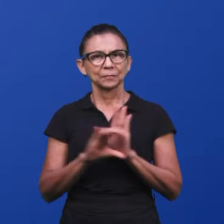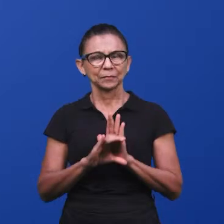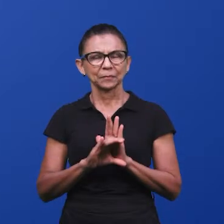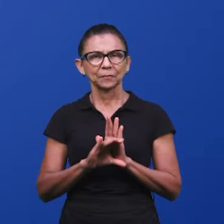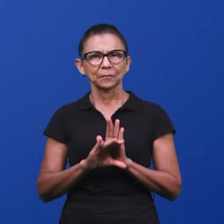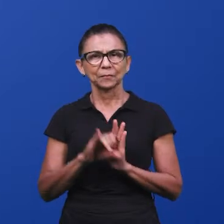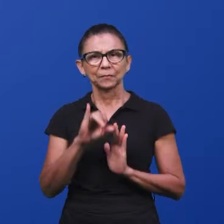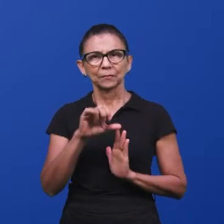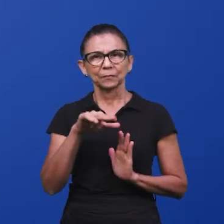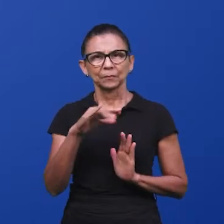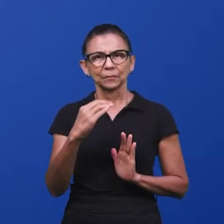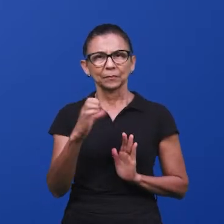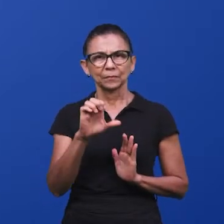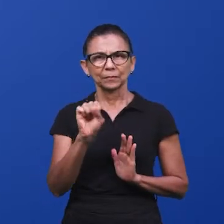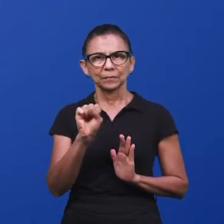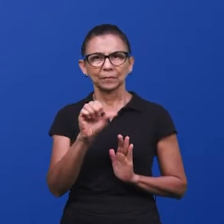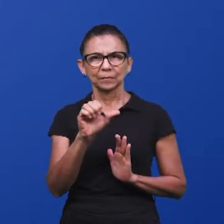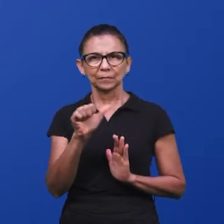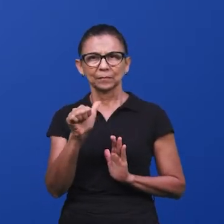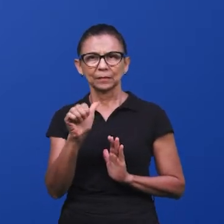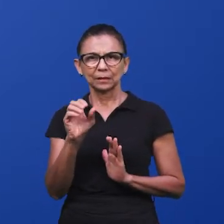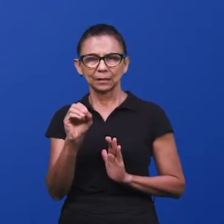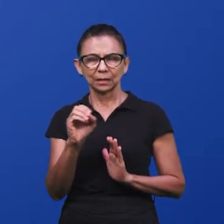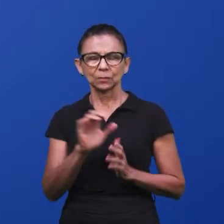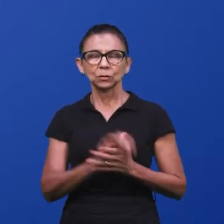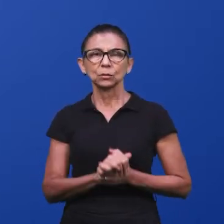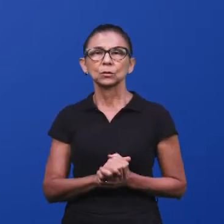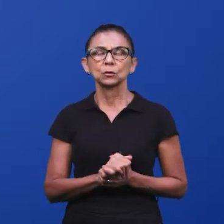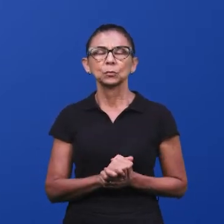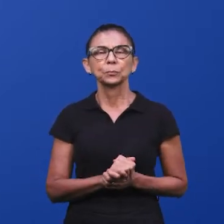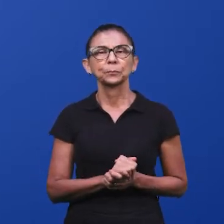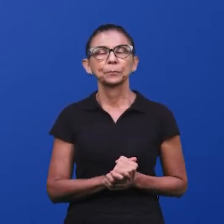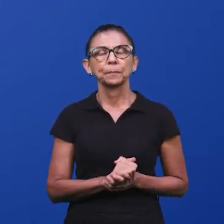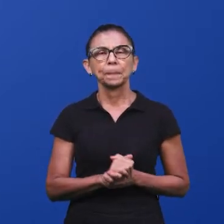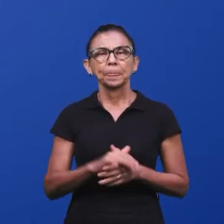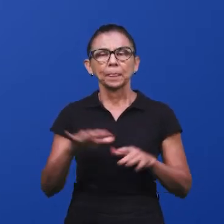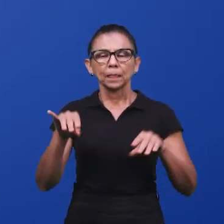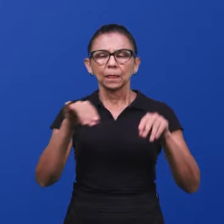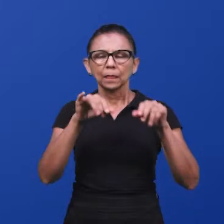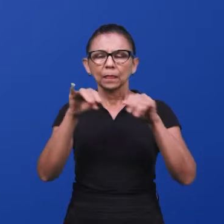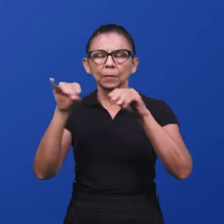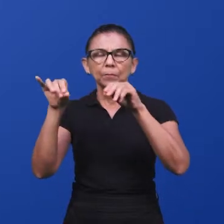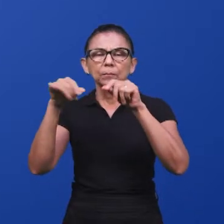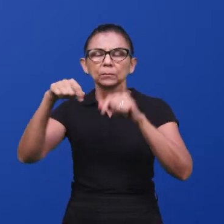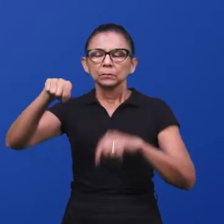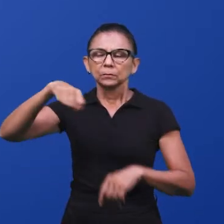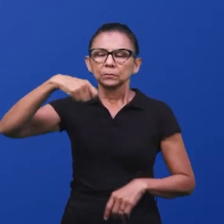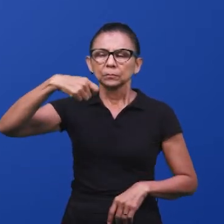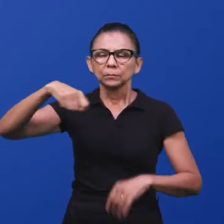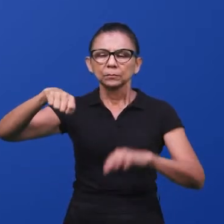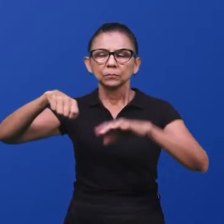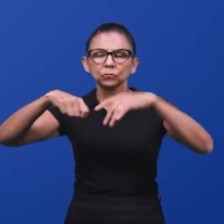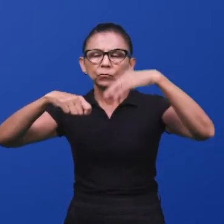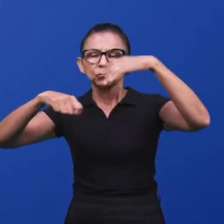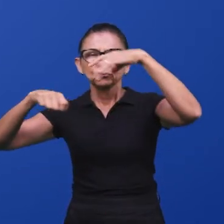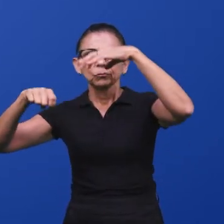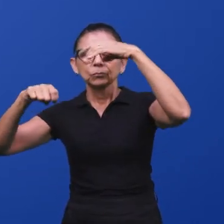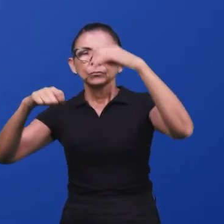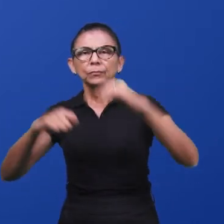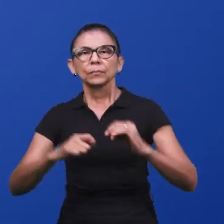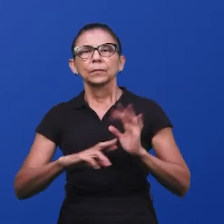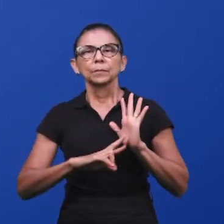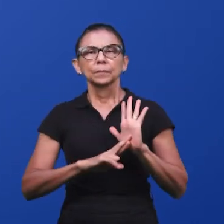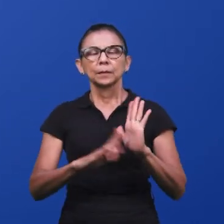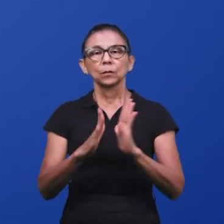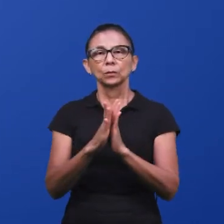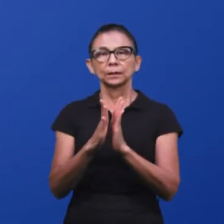de incenso. O incenso representa profeticamente a oração. E uma das características da igreja fiel deste